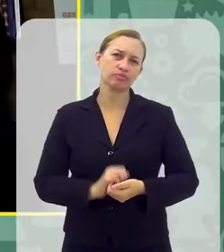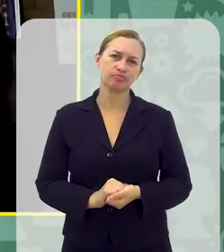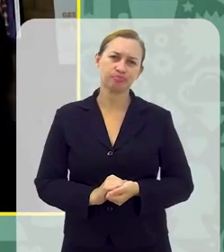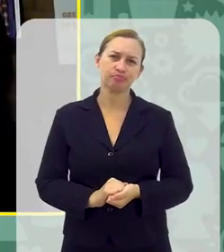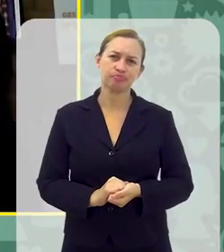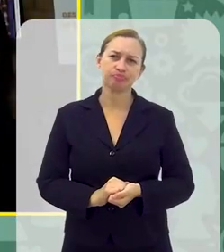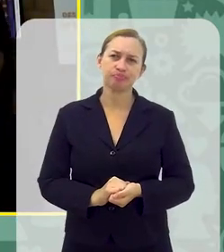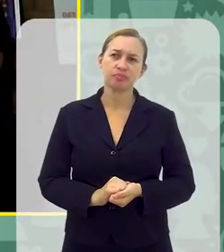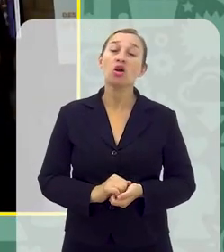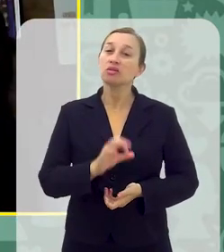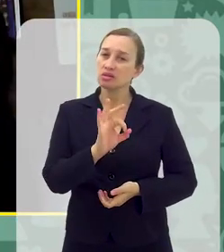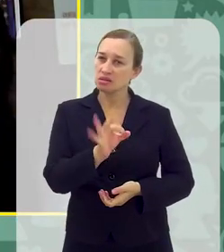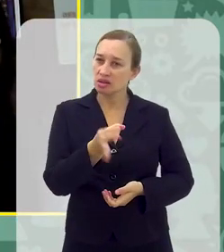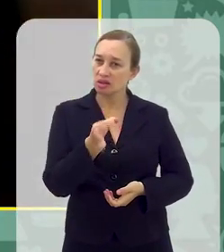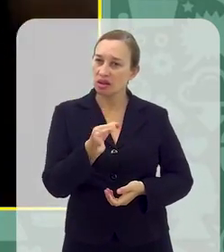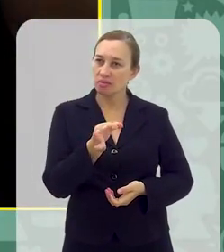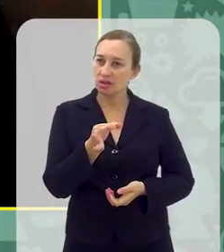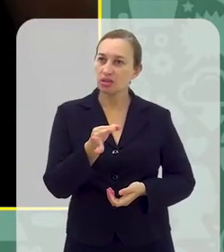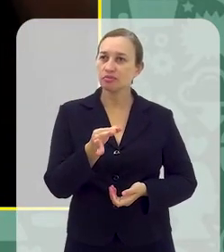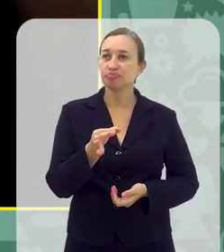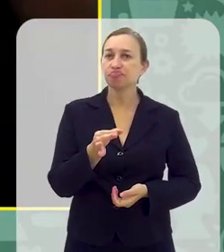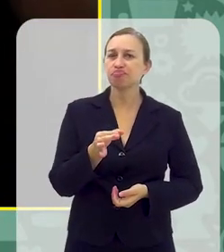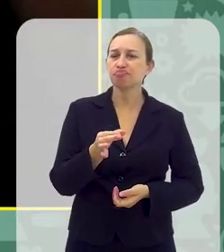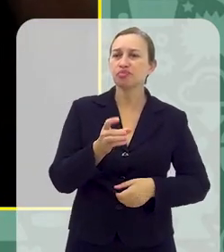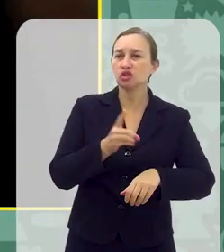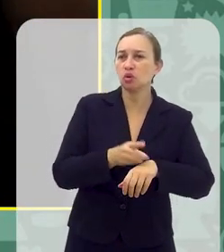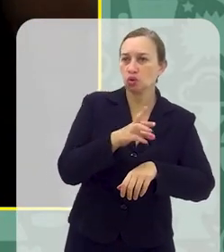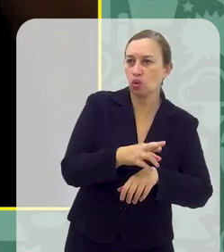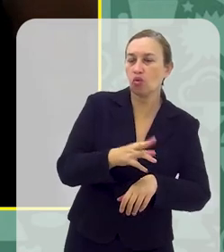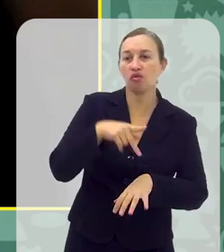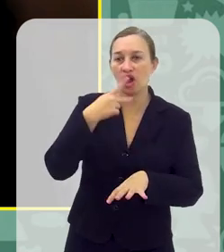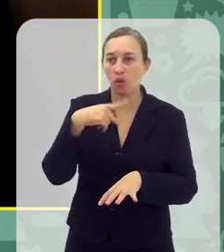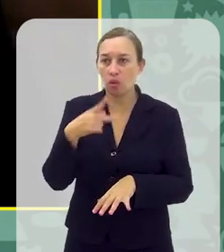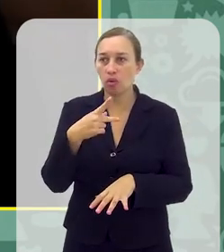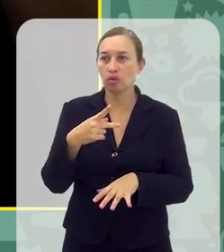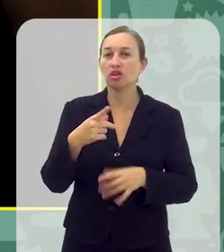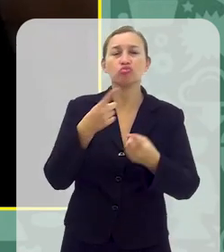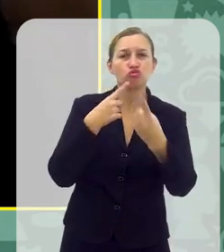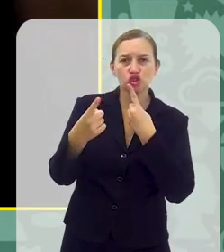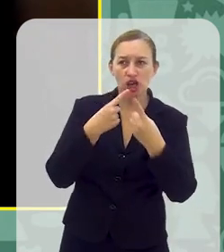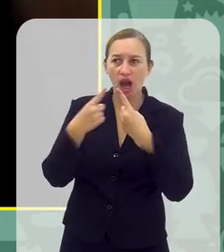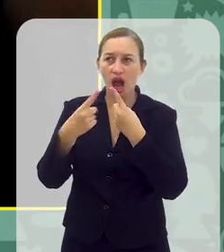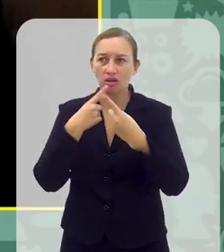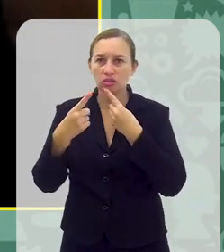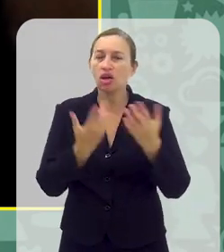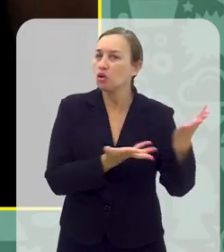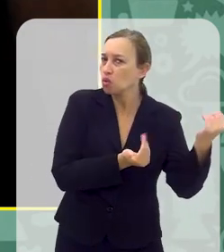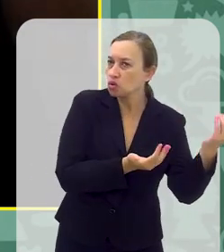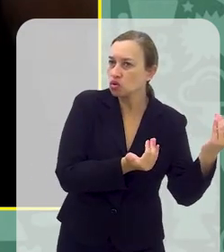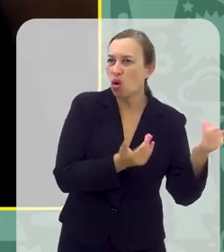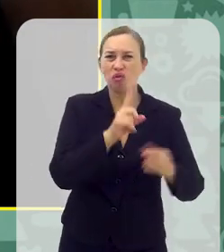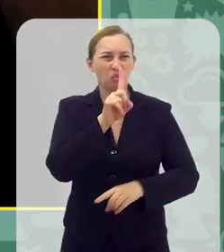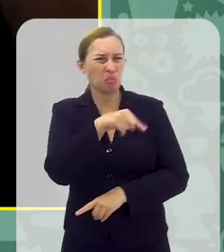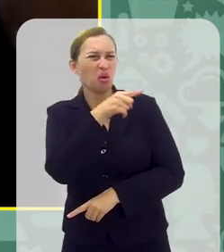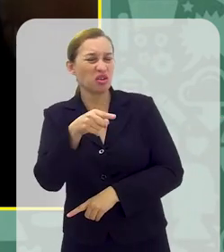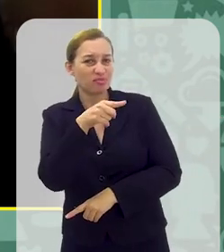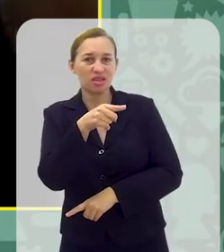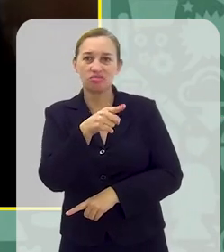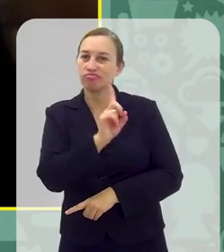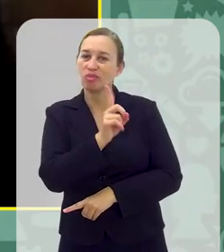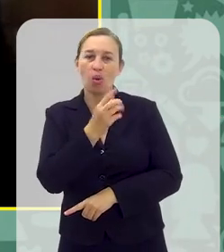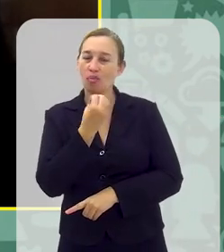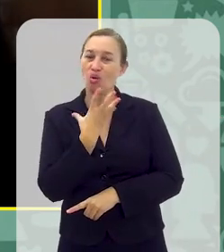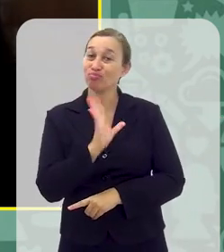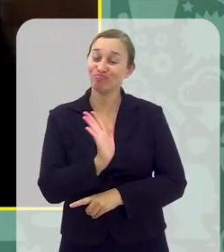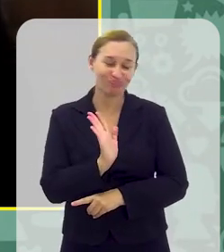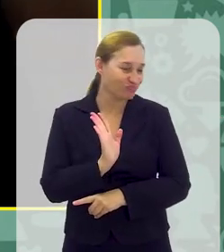momento? Não, acho que é exatamente isso A gente sempre reforça esse canal de diálogo de estar aberto ali E a gente sabe que com jovens, principalmente, proibir